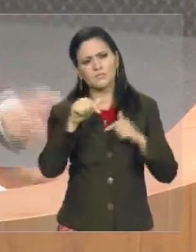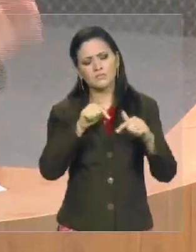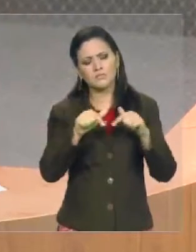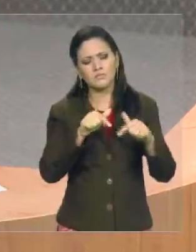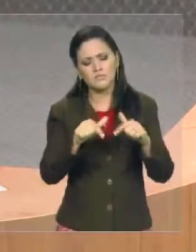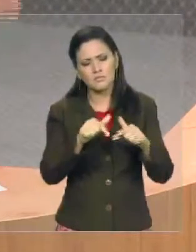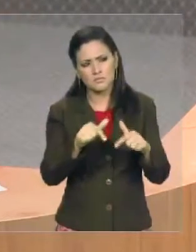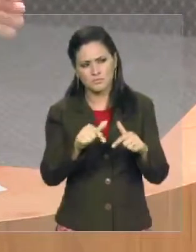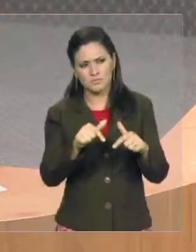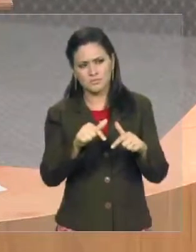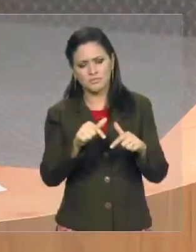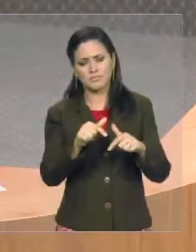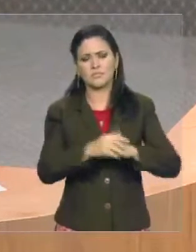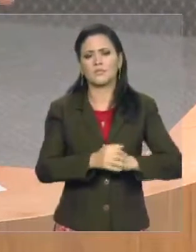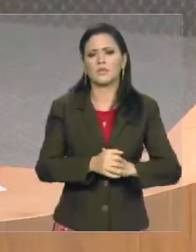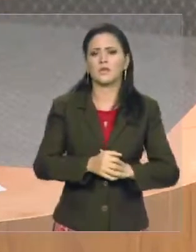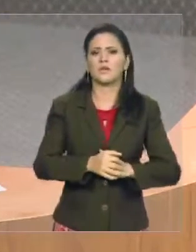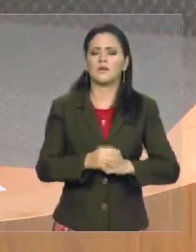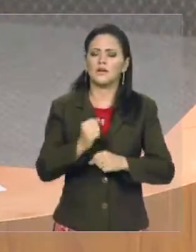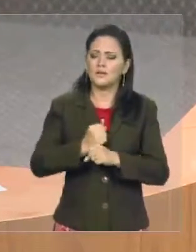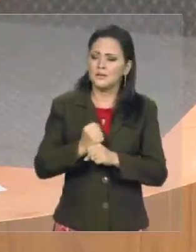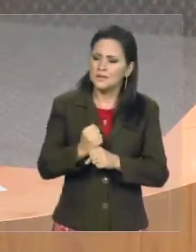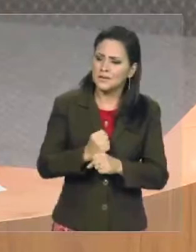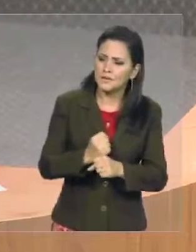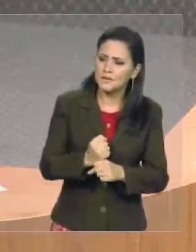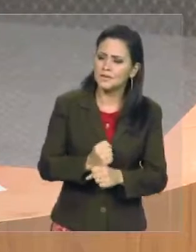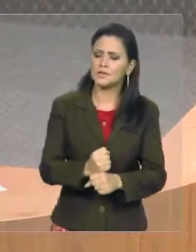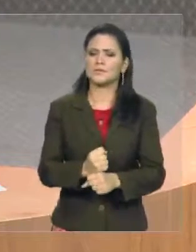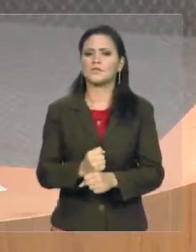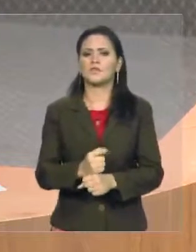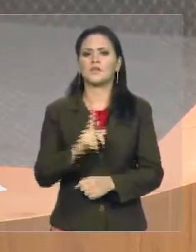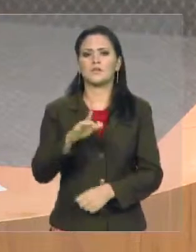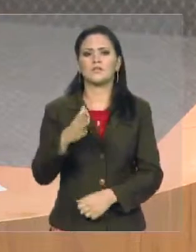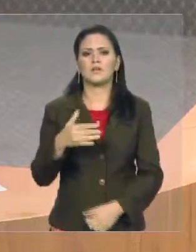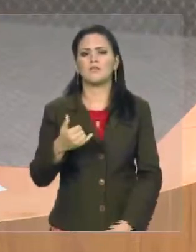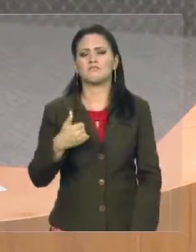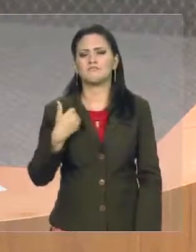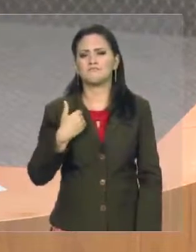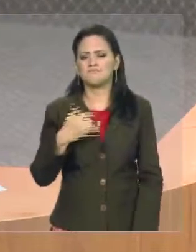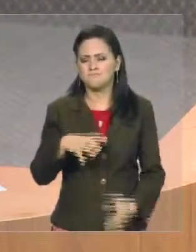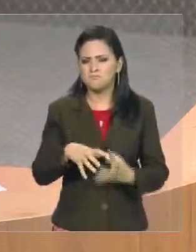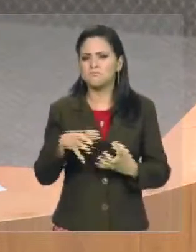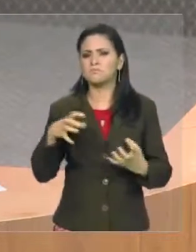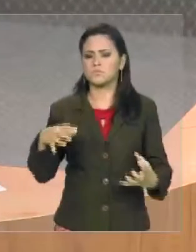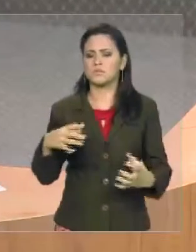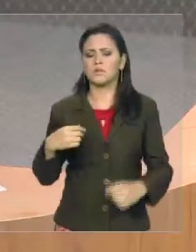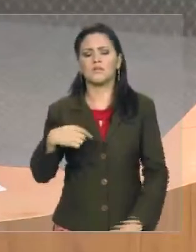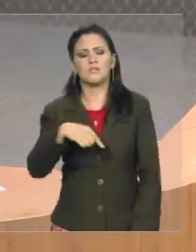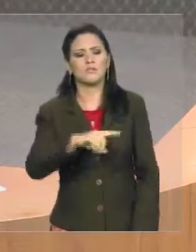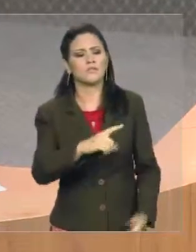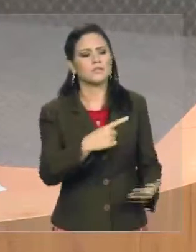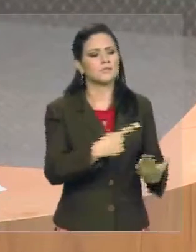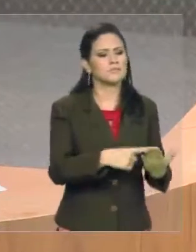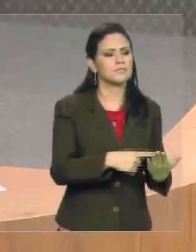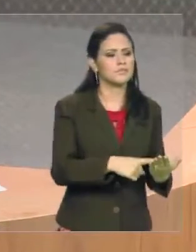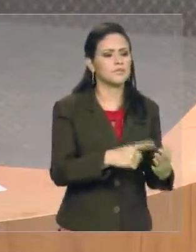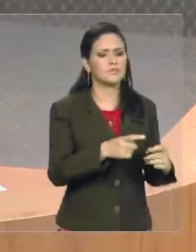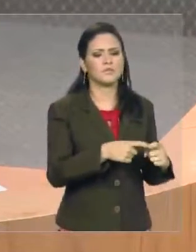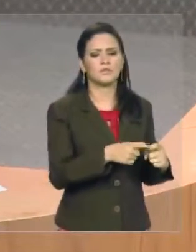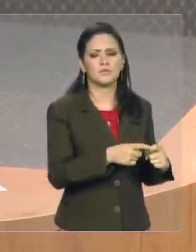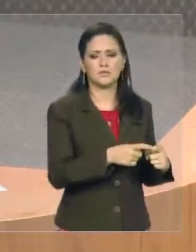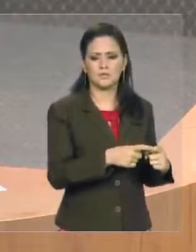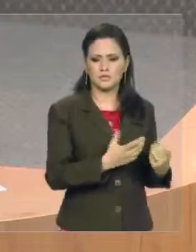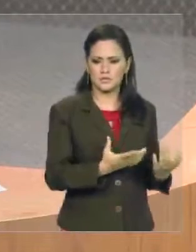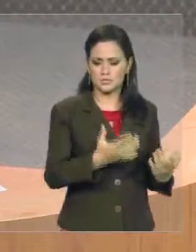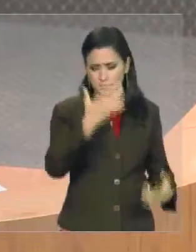sair da sua casa, para marcar uma consulta, marcar uma consulta, senhoras e senhores, a pessoa vai